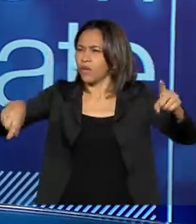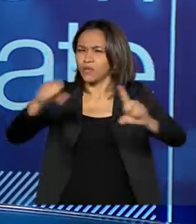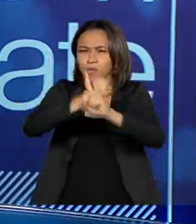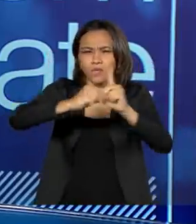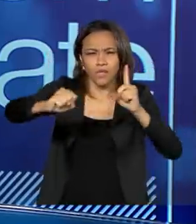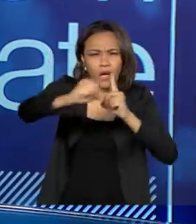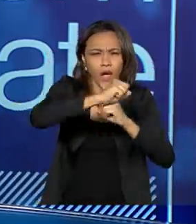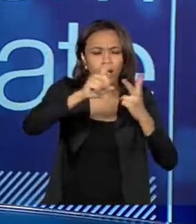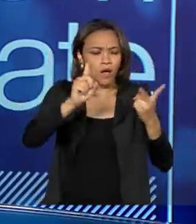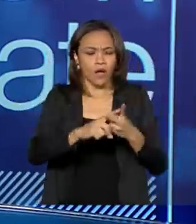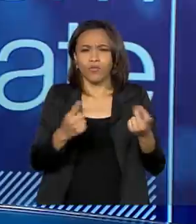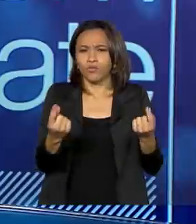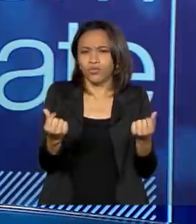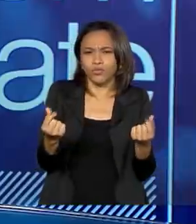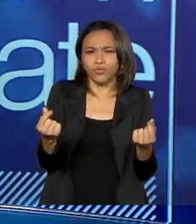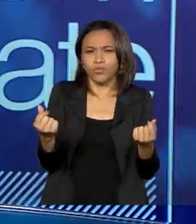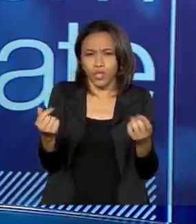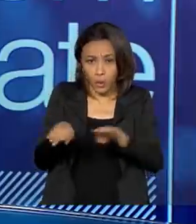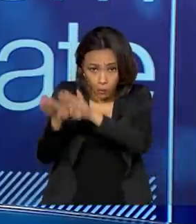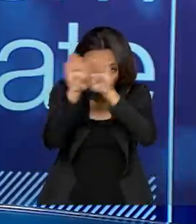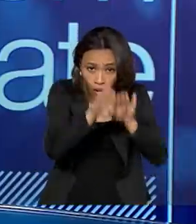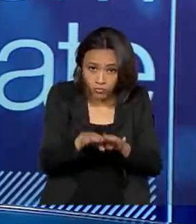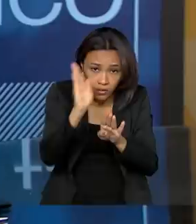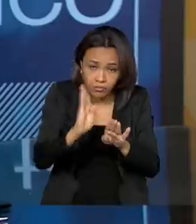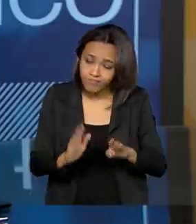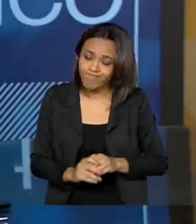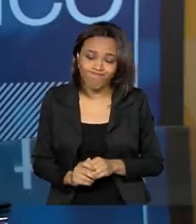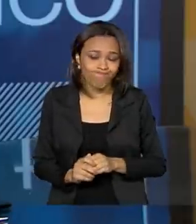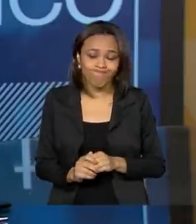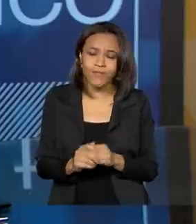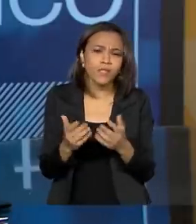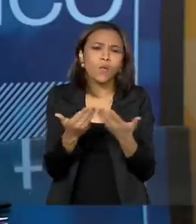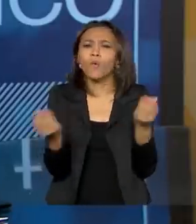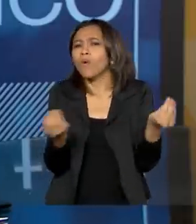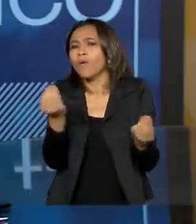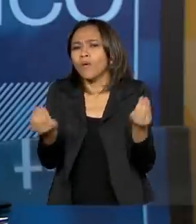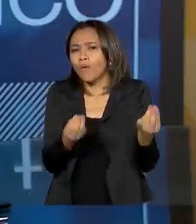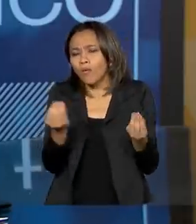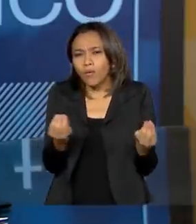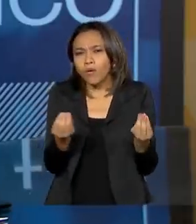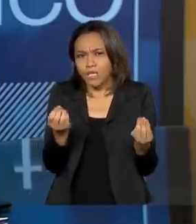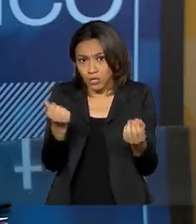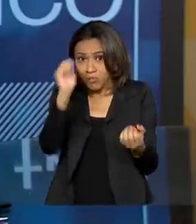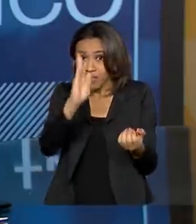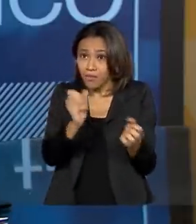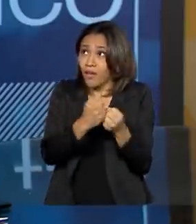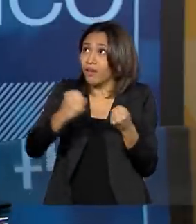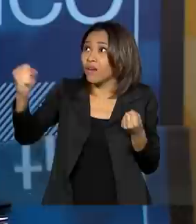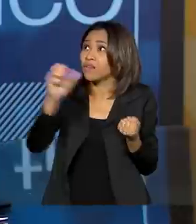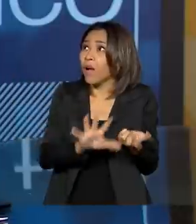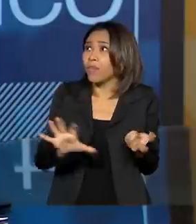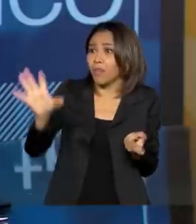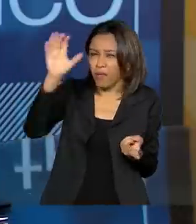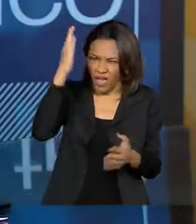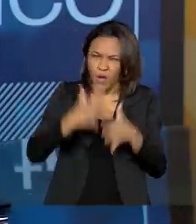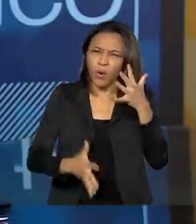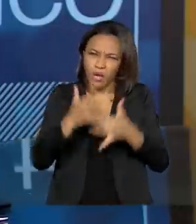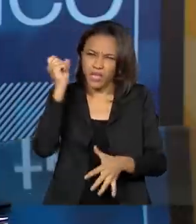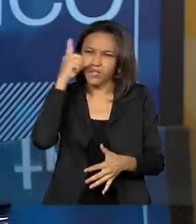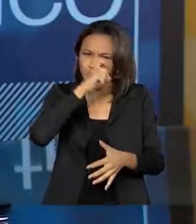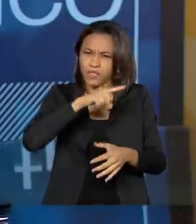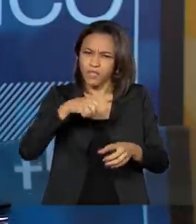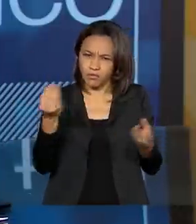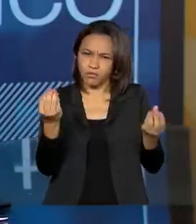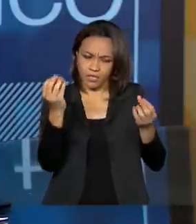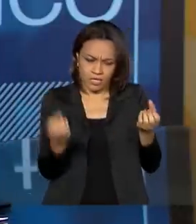distribuição de riquezas, oportunidades. Considerando tudo isso, além das dimensões continentais do Brasil, é mais complicado elaborar um